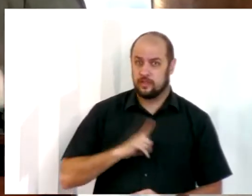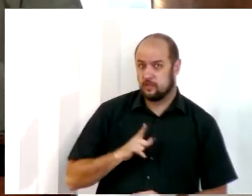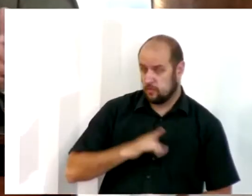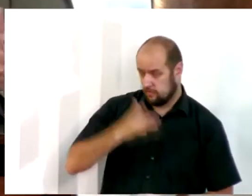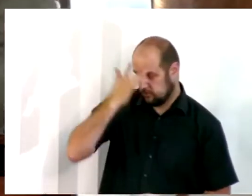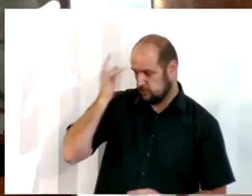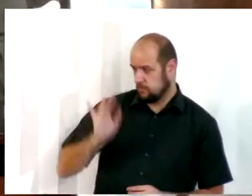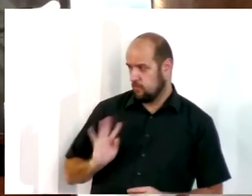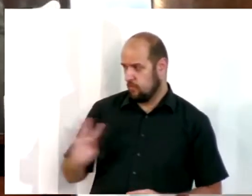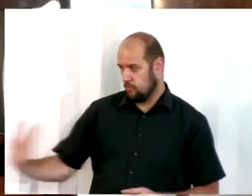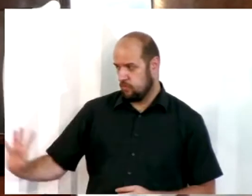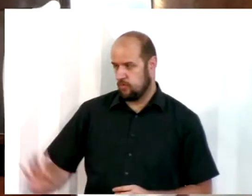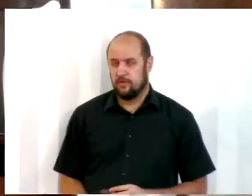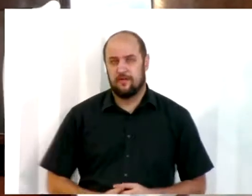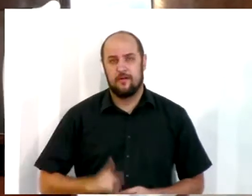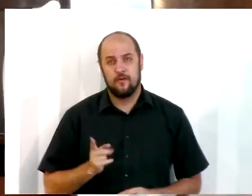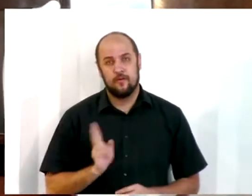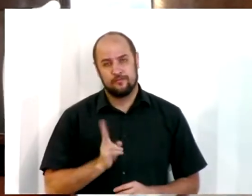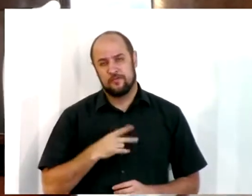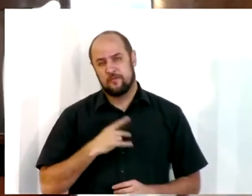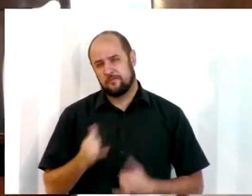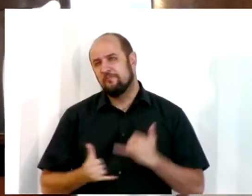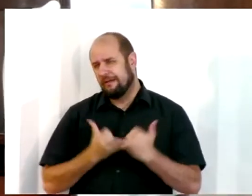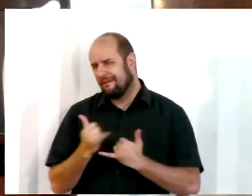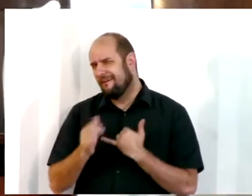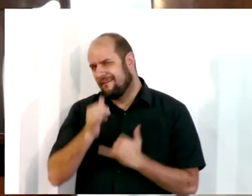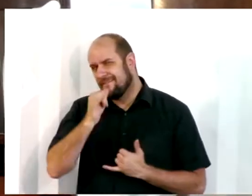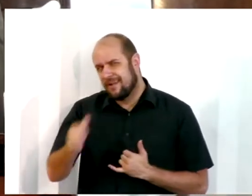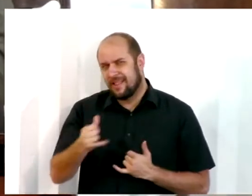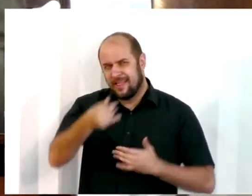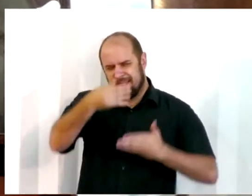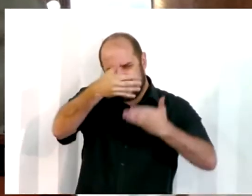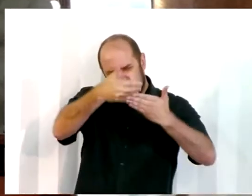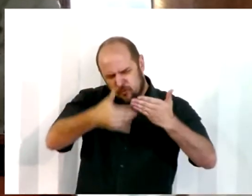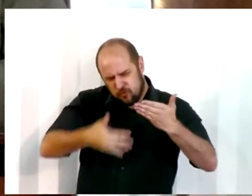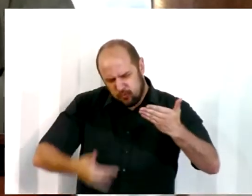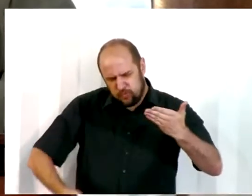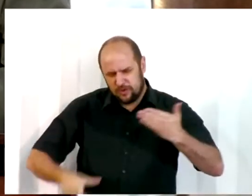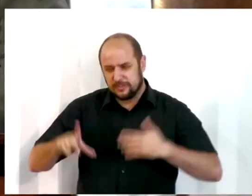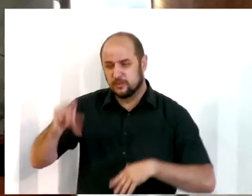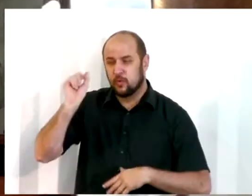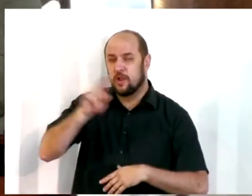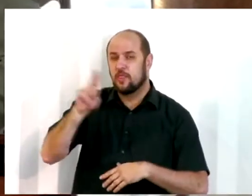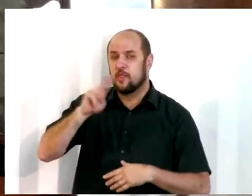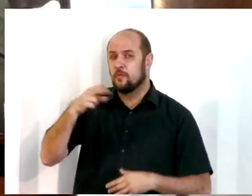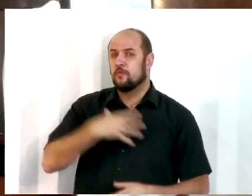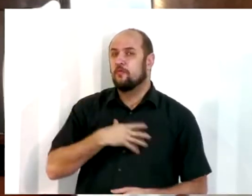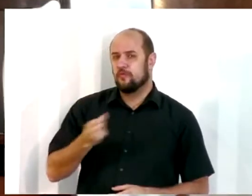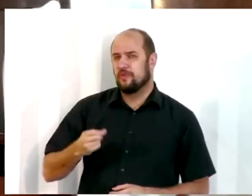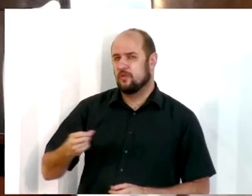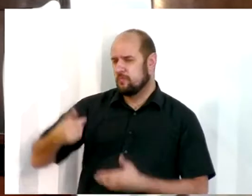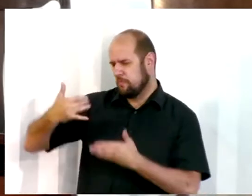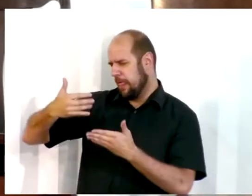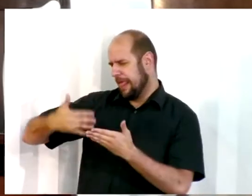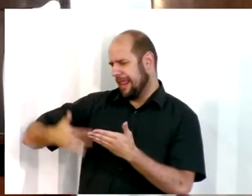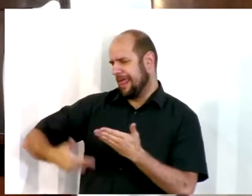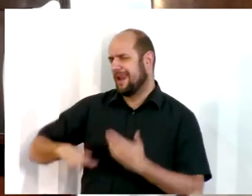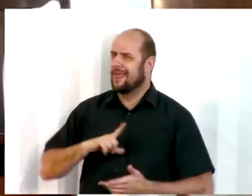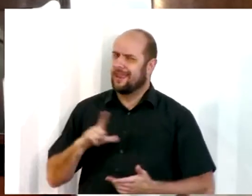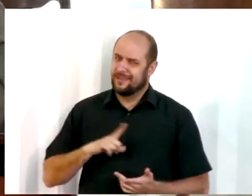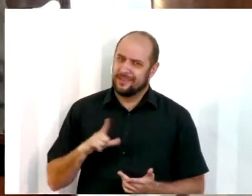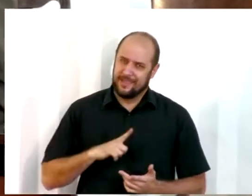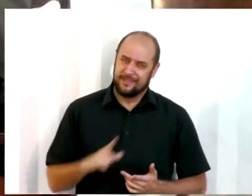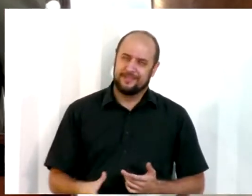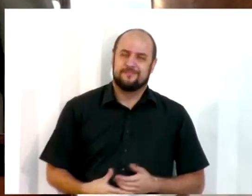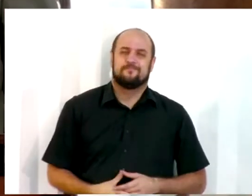irmãos. Eu brinco sempre quando vejo essa relação enorme de nomes na Bíblia. falo, quem quer escolher um nome para filho, está aqui uma boa lista. Você pode colocar. Quem